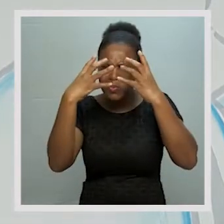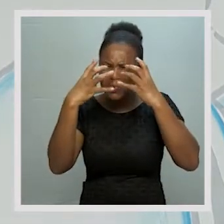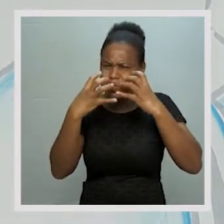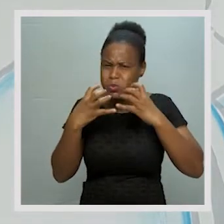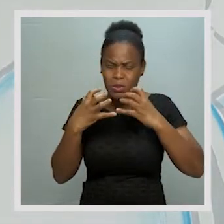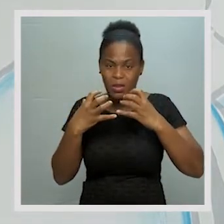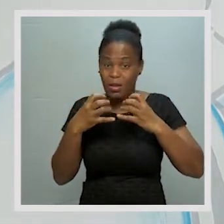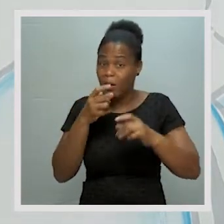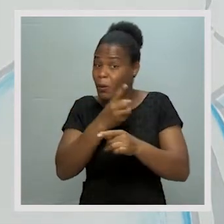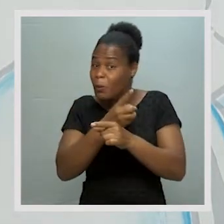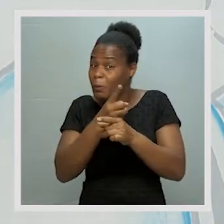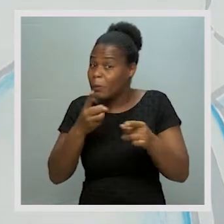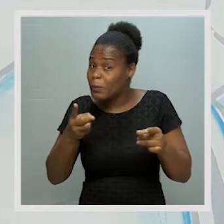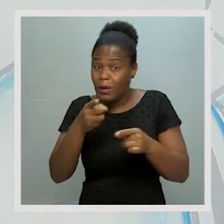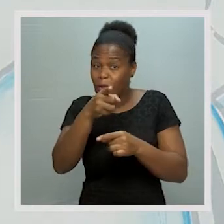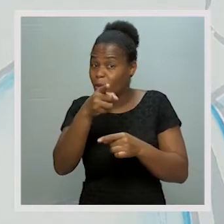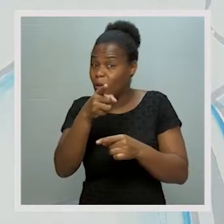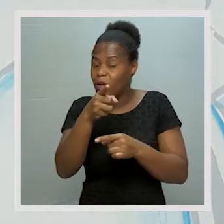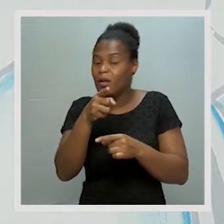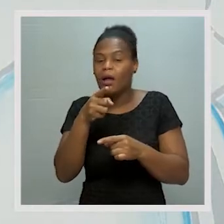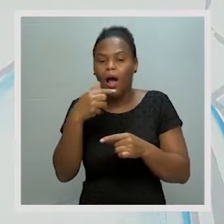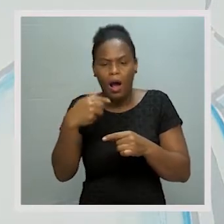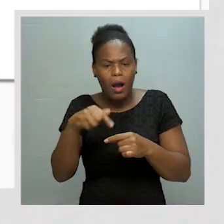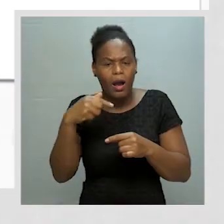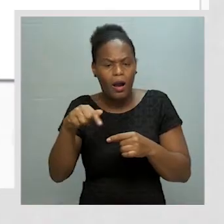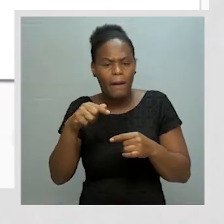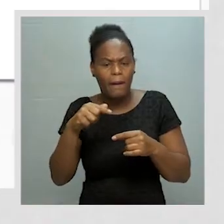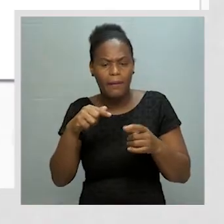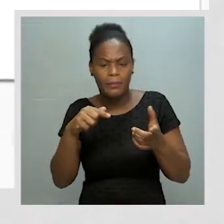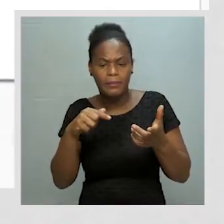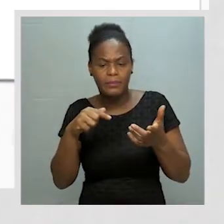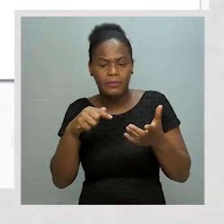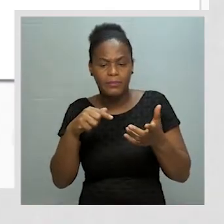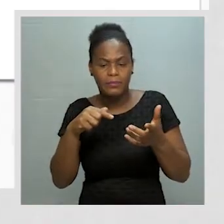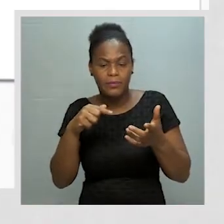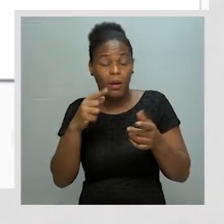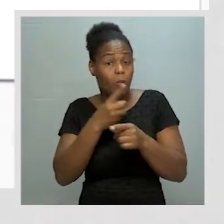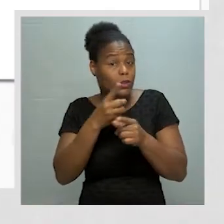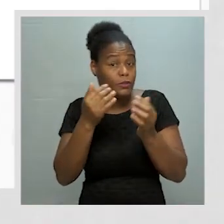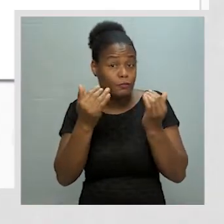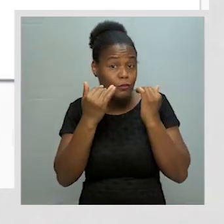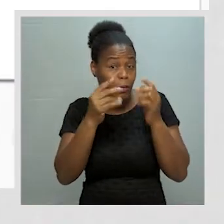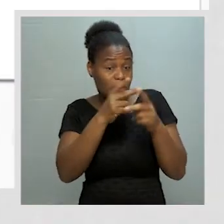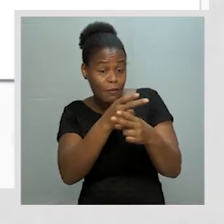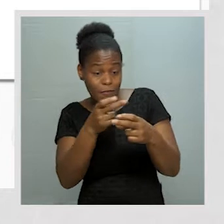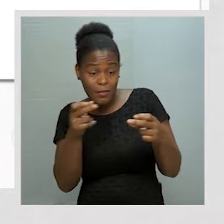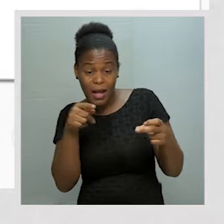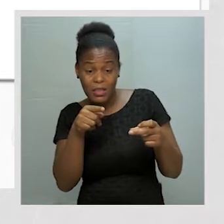muito escuro. Por isso, é que aparece esta dica.